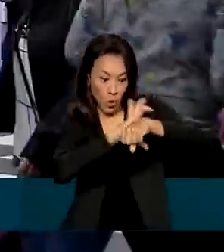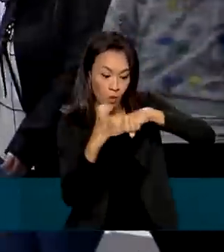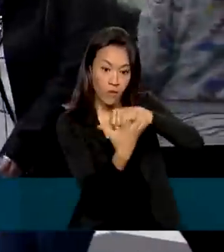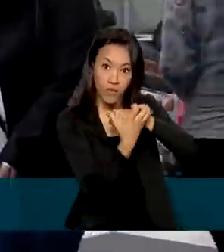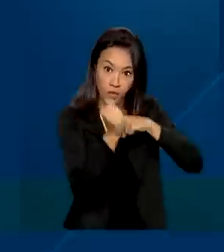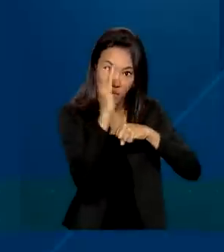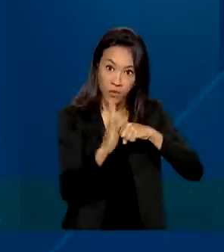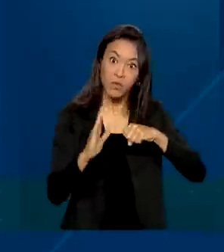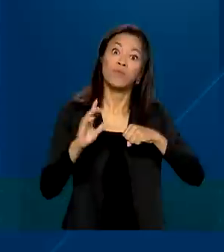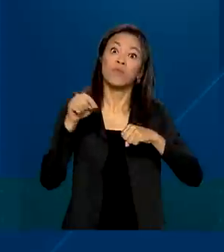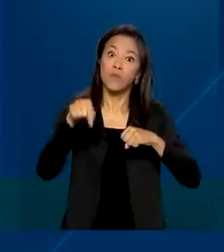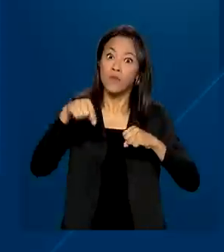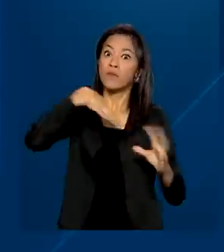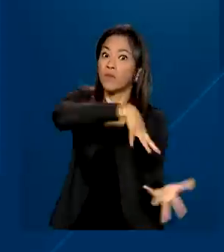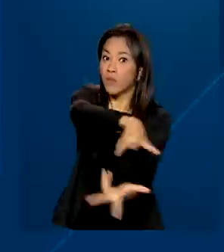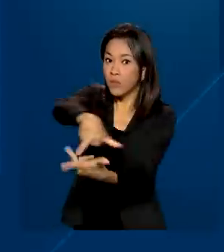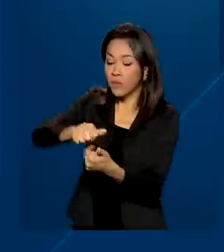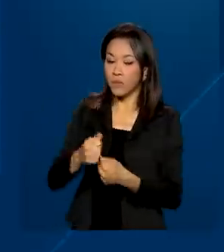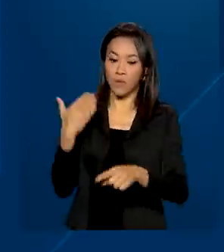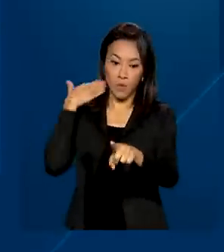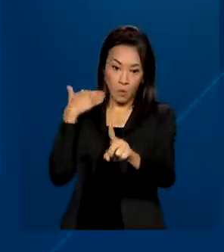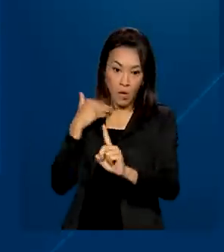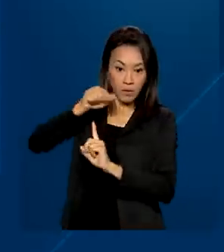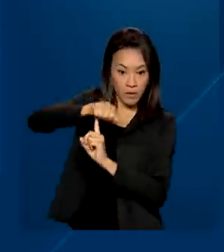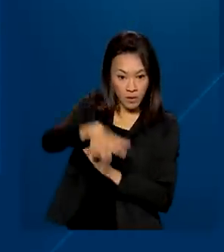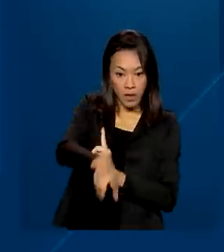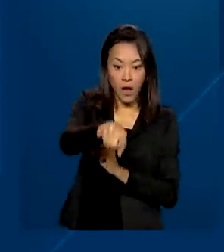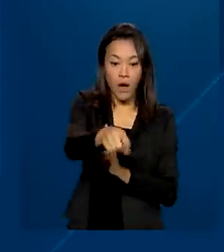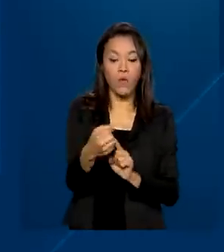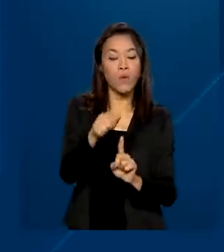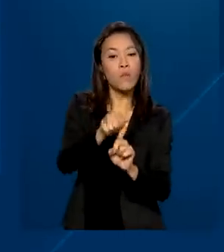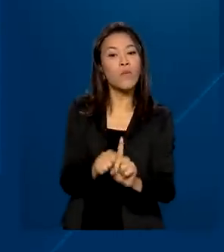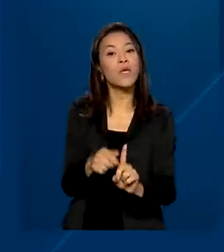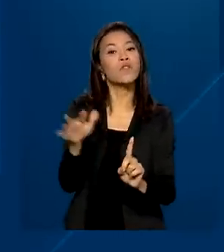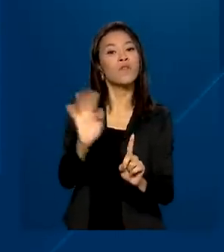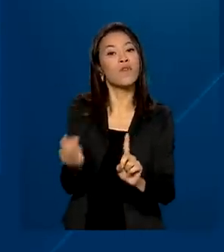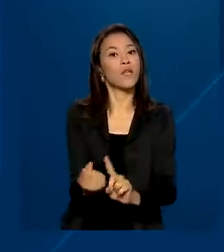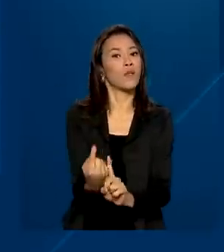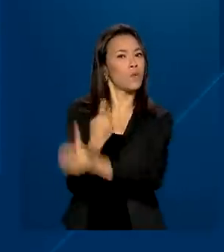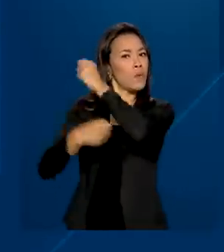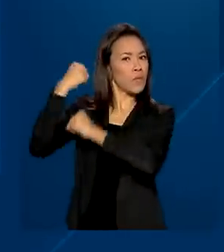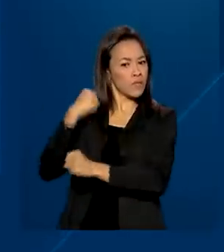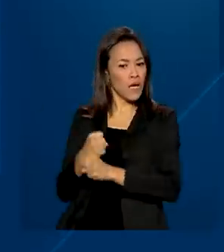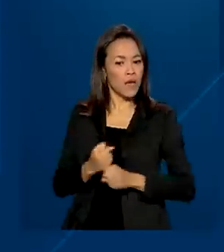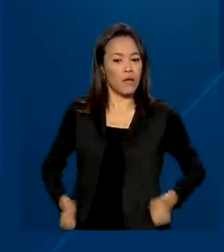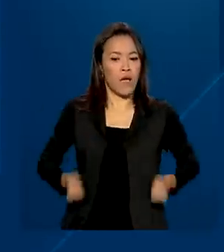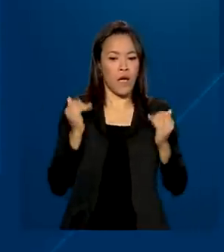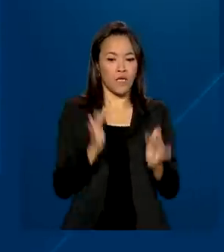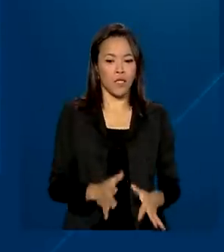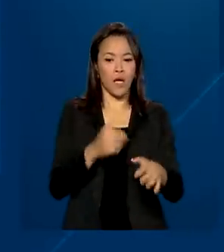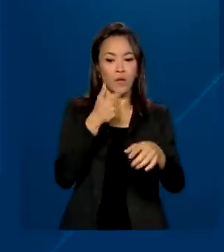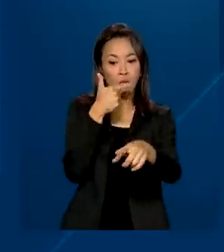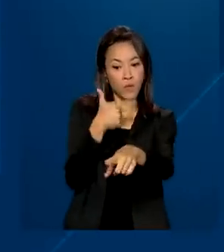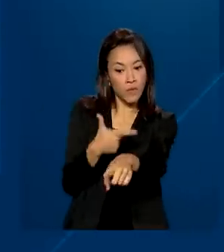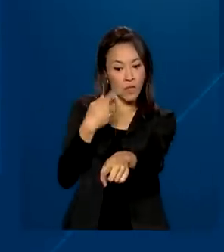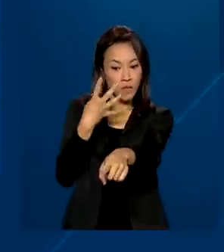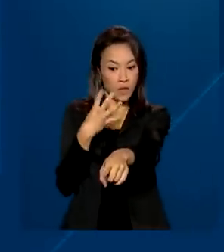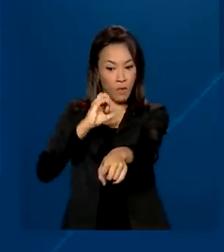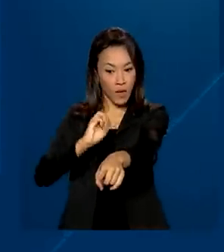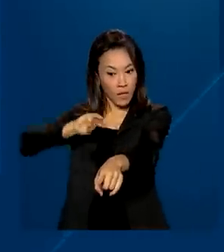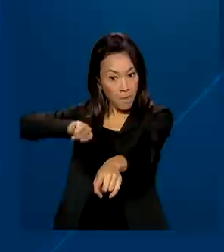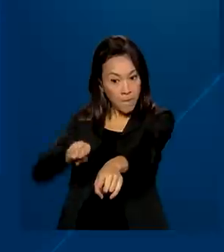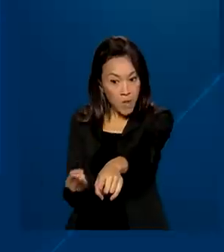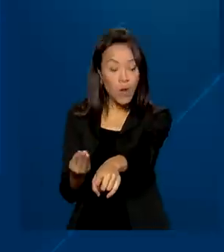em todo o mundo. De acordo com o Banco Central, em fevereiro do ano passado, os brasileiros gastaram 240 milhões de dólares